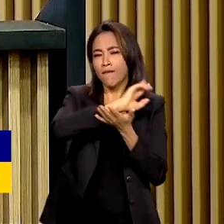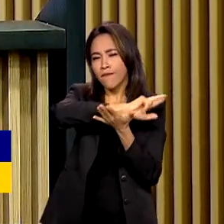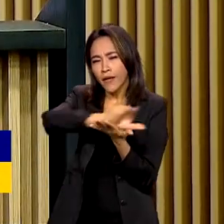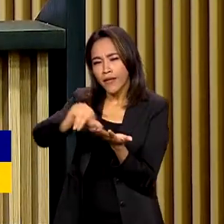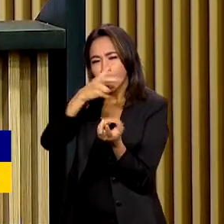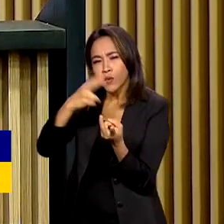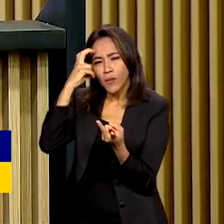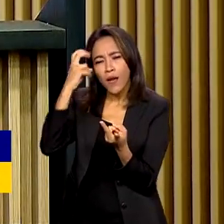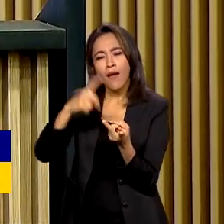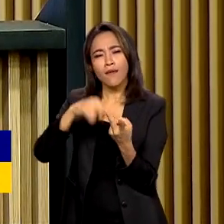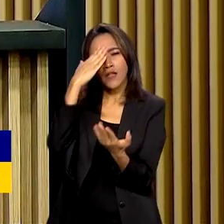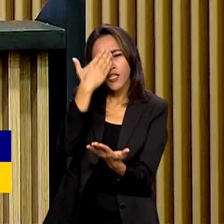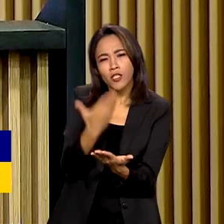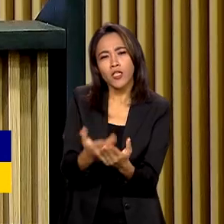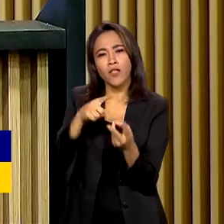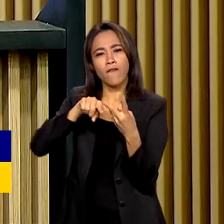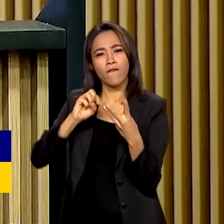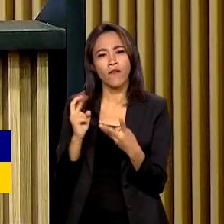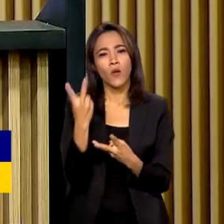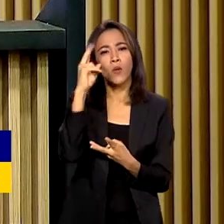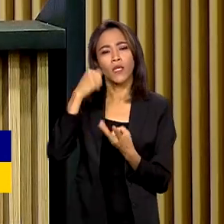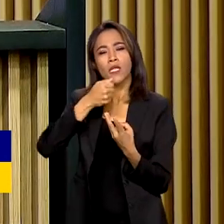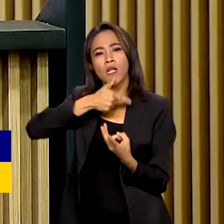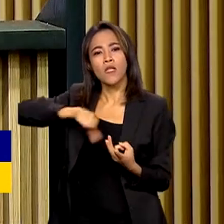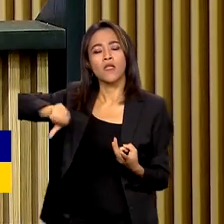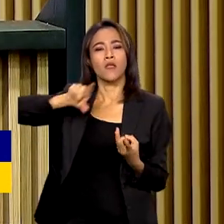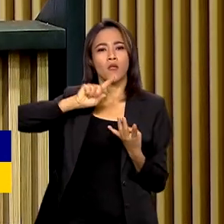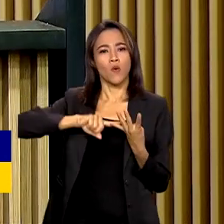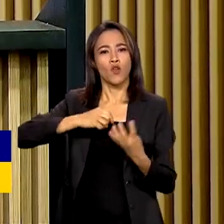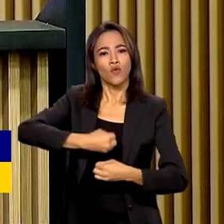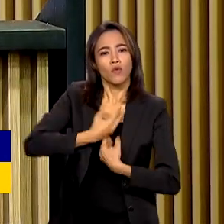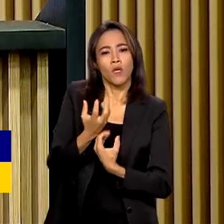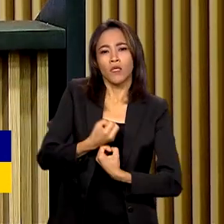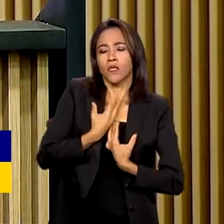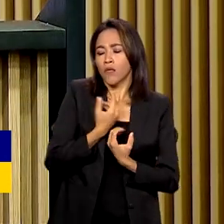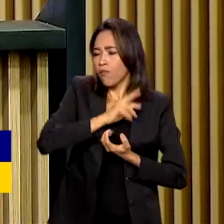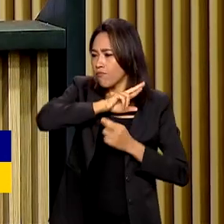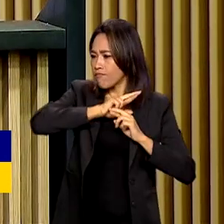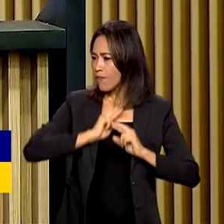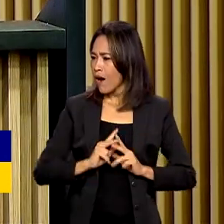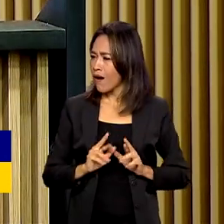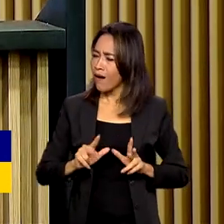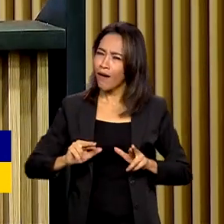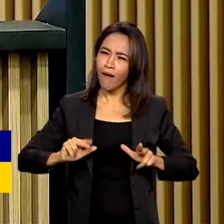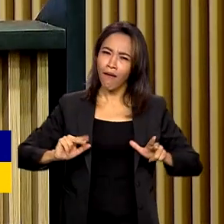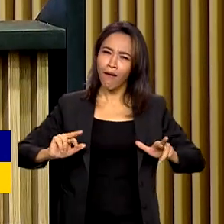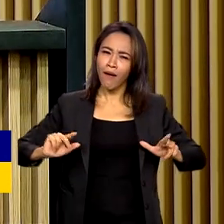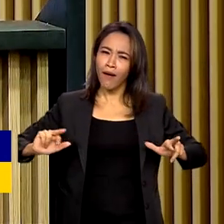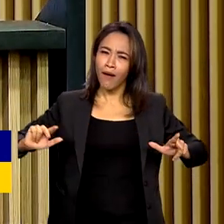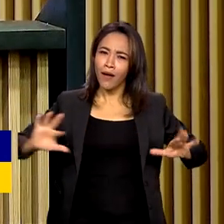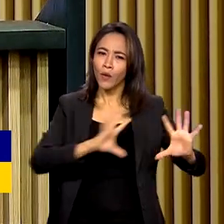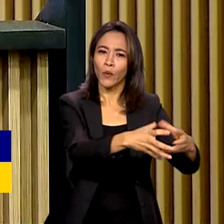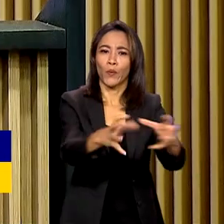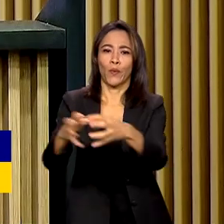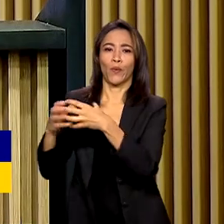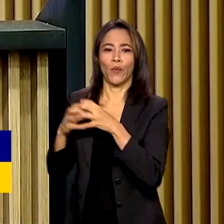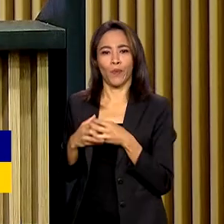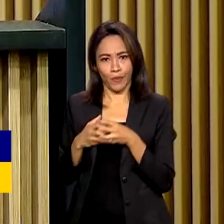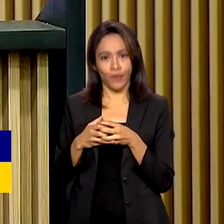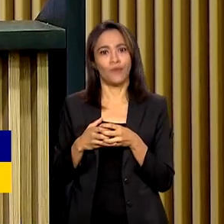tradições, crenças, valores, línguas, formas de expressão presentes em diferentes grupos e comunidades.